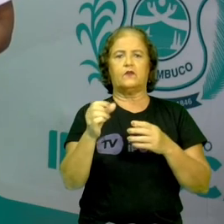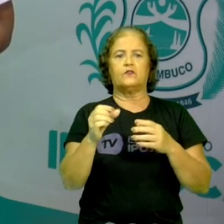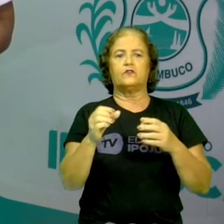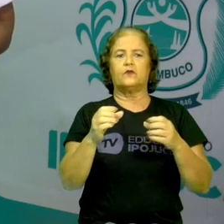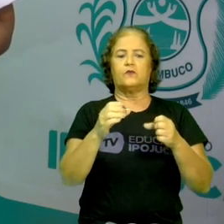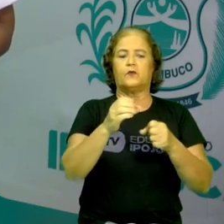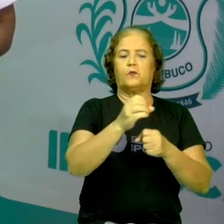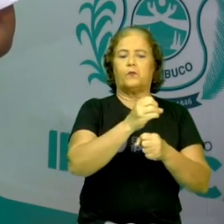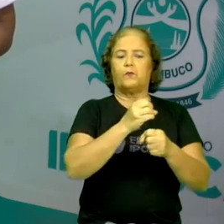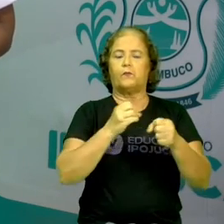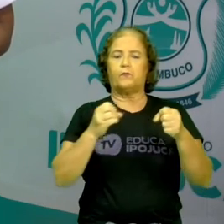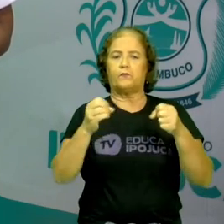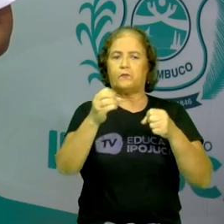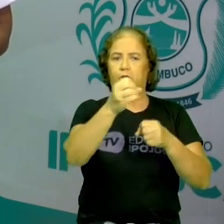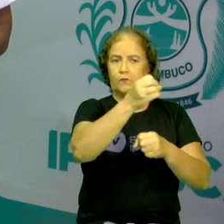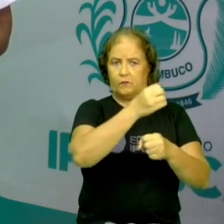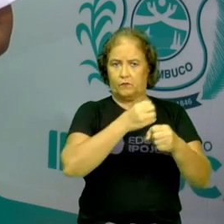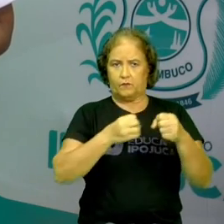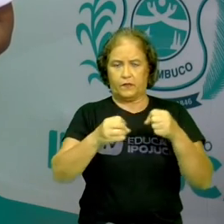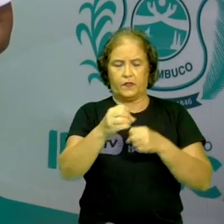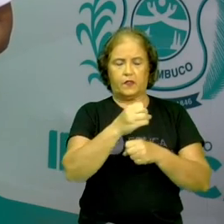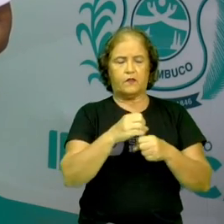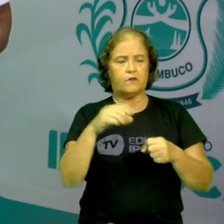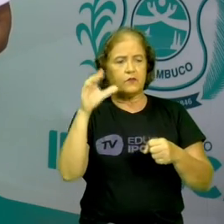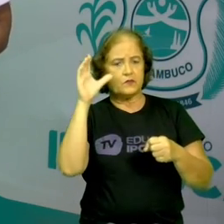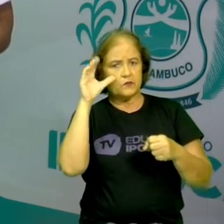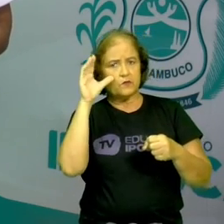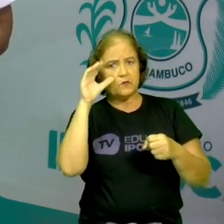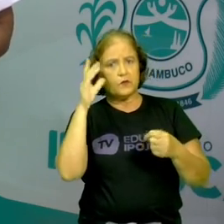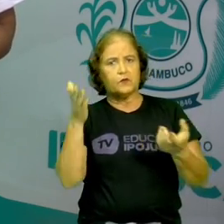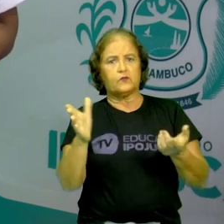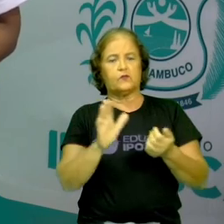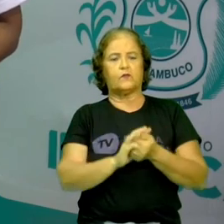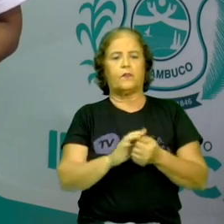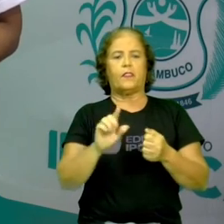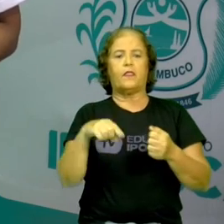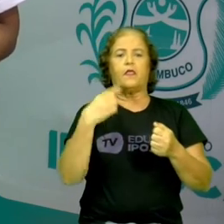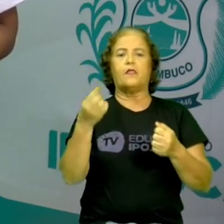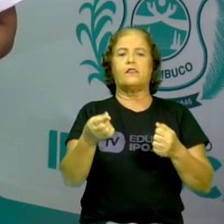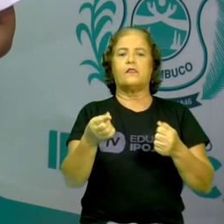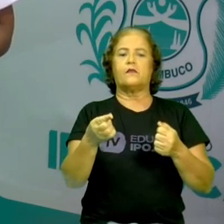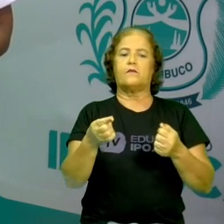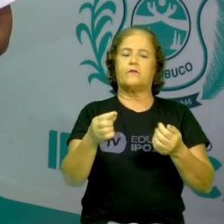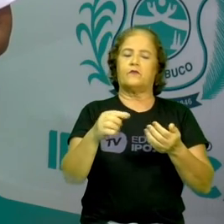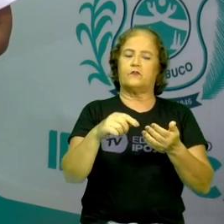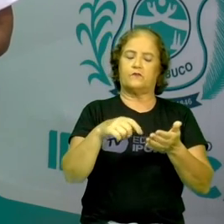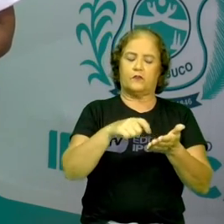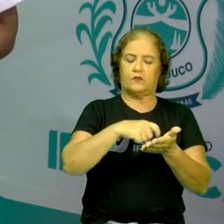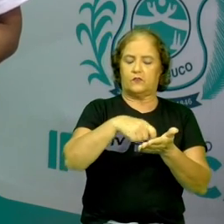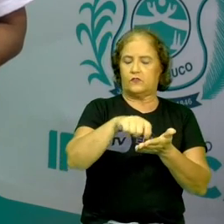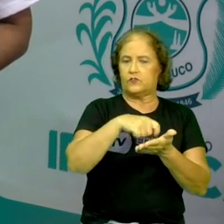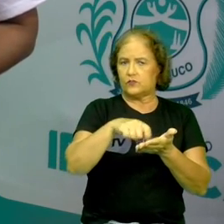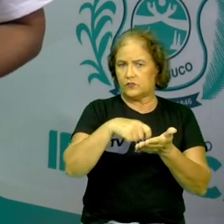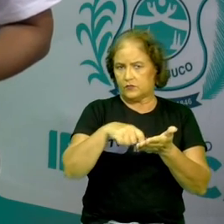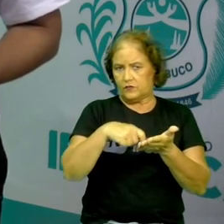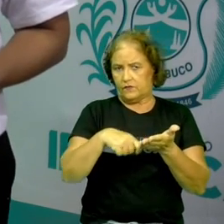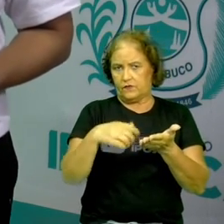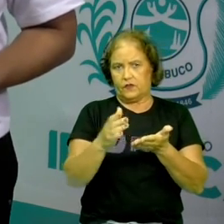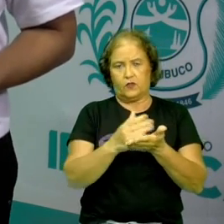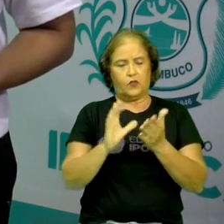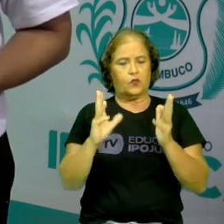corpo celeste que você achou tão interessante. E depois, você vai escrever no seu caderno tudo o que você aprendeu.